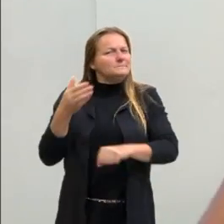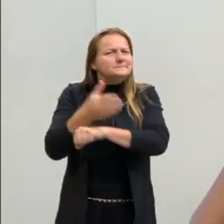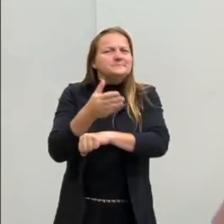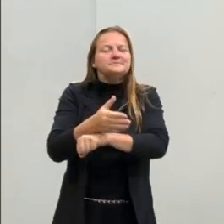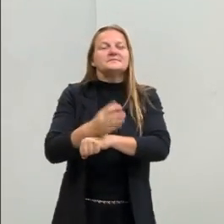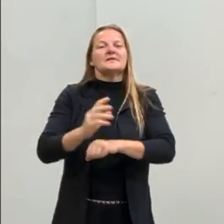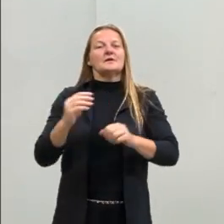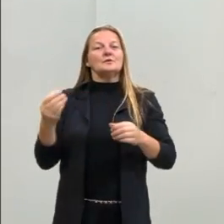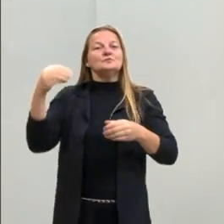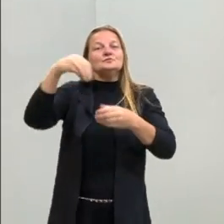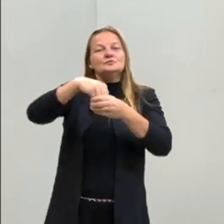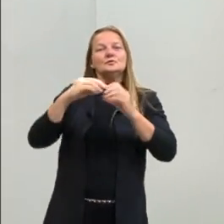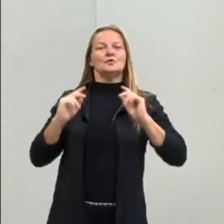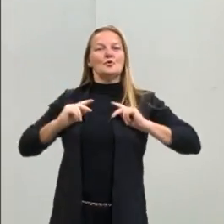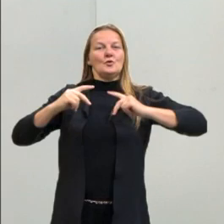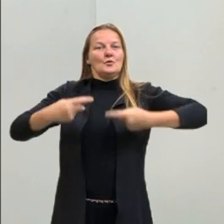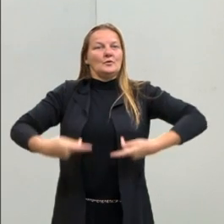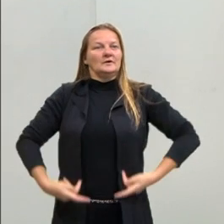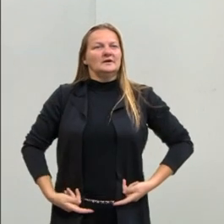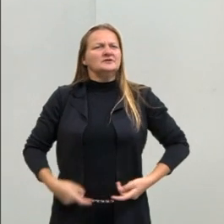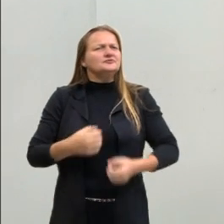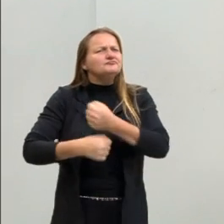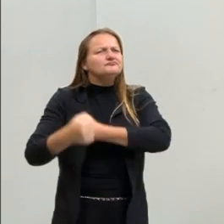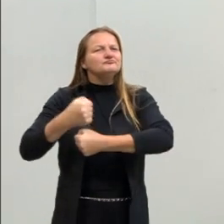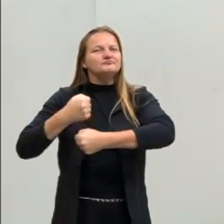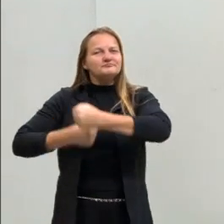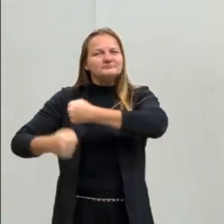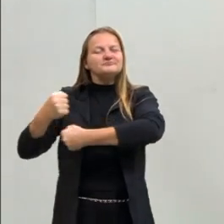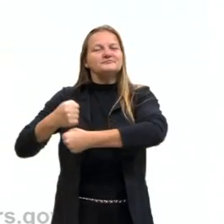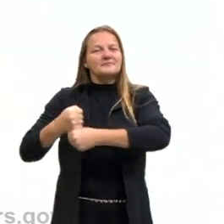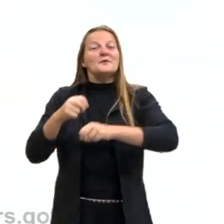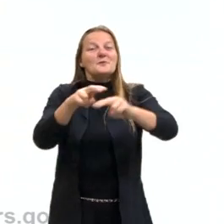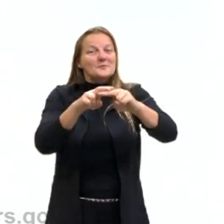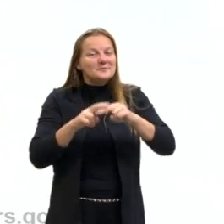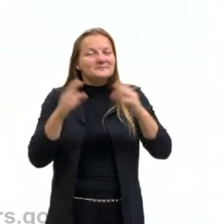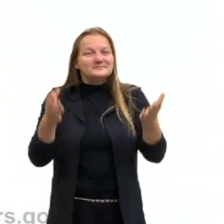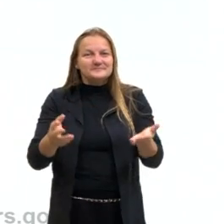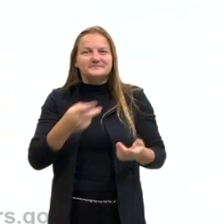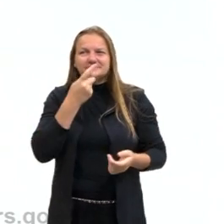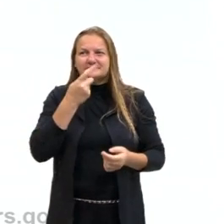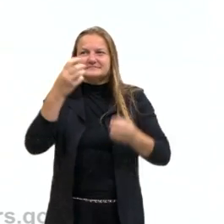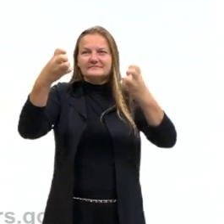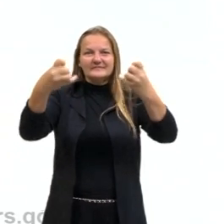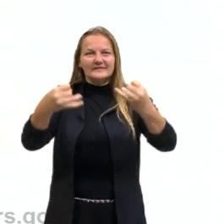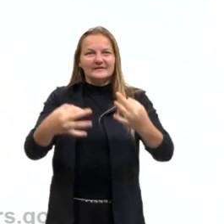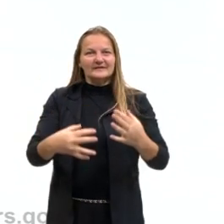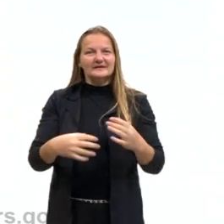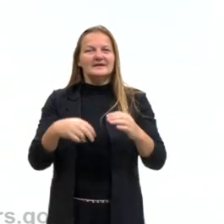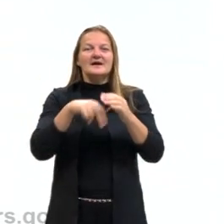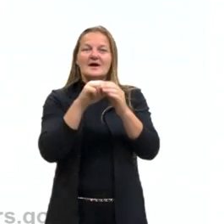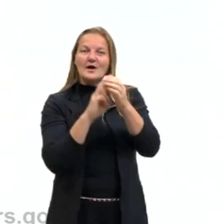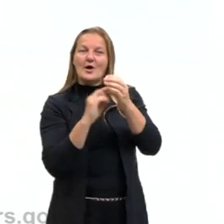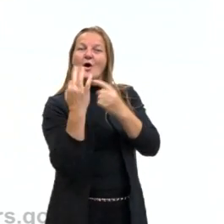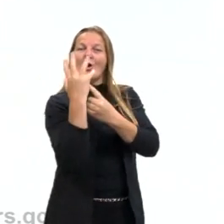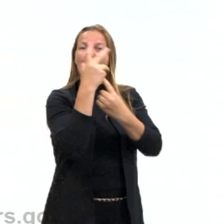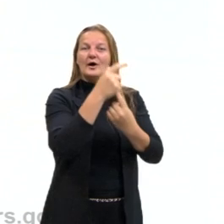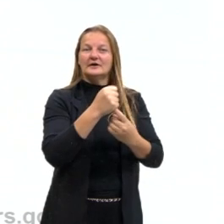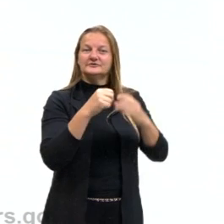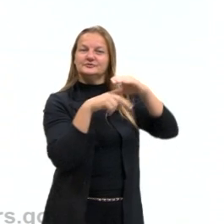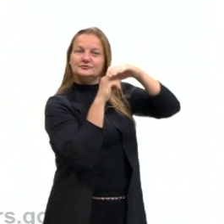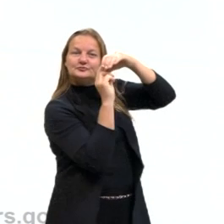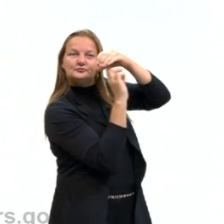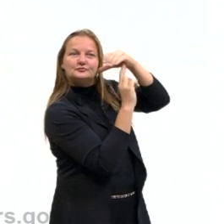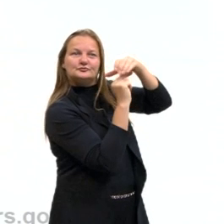na humanidade há muitos anos. E por isso, nós vamos hoje falar sobre a arte rupestre com esse gancho, tá?